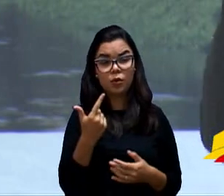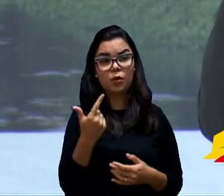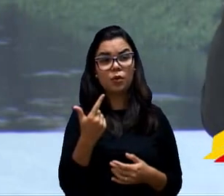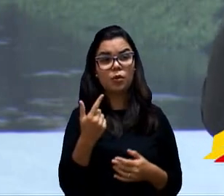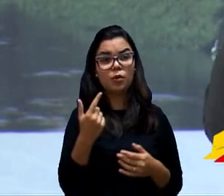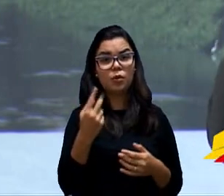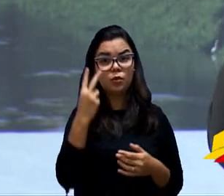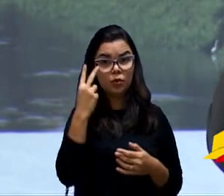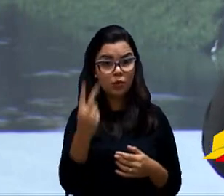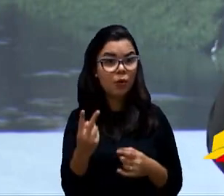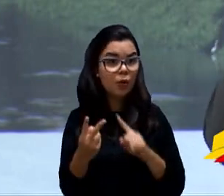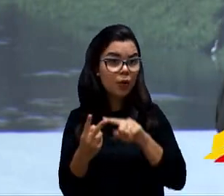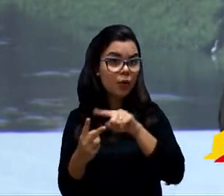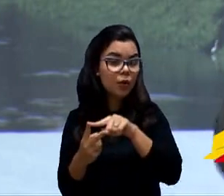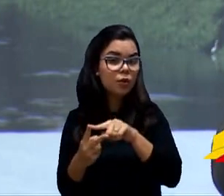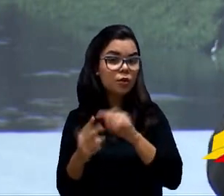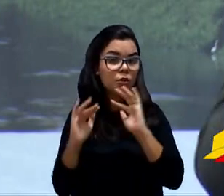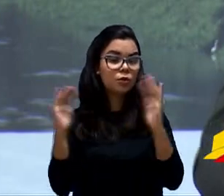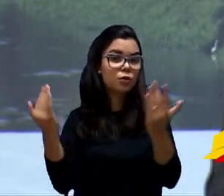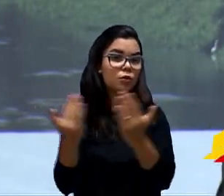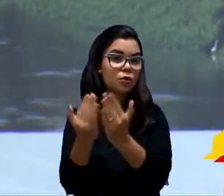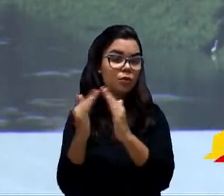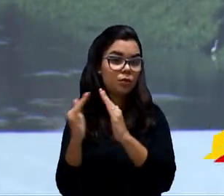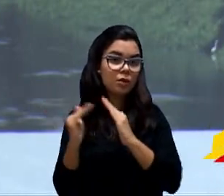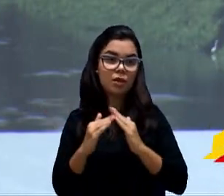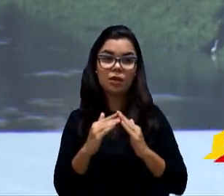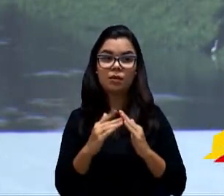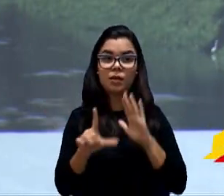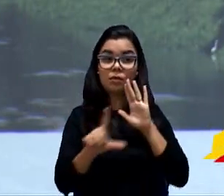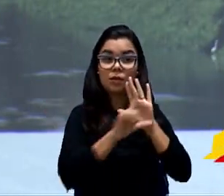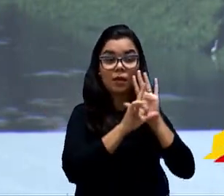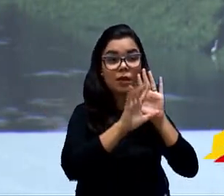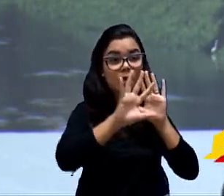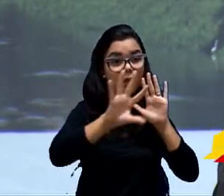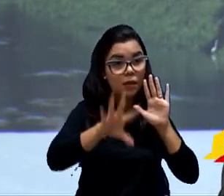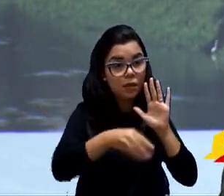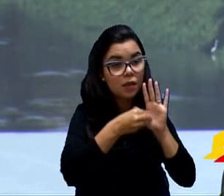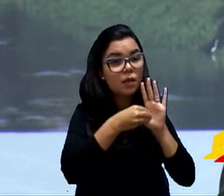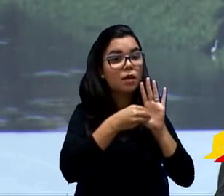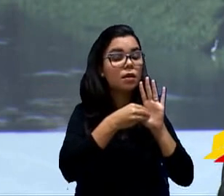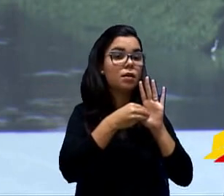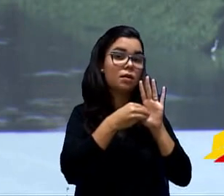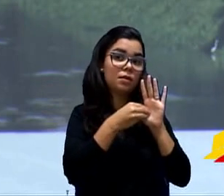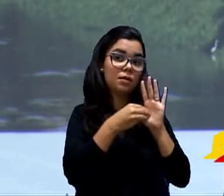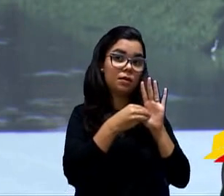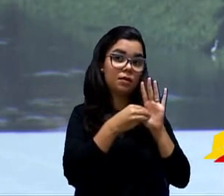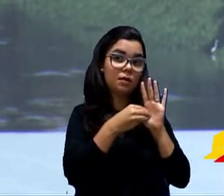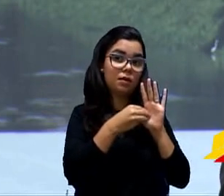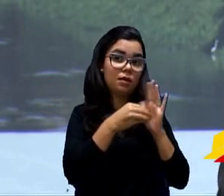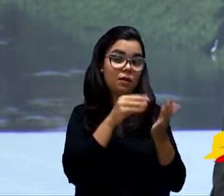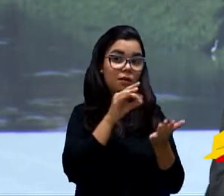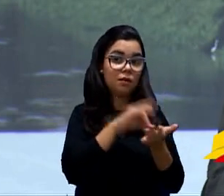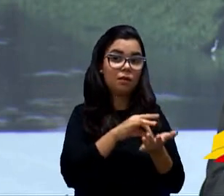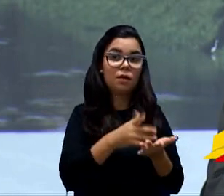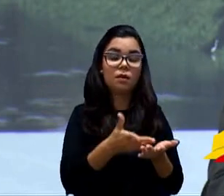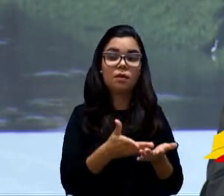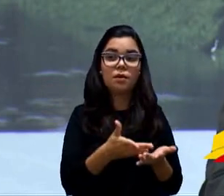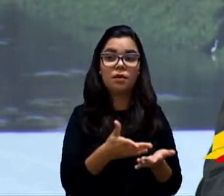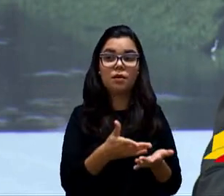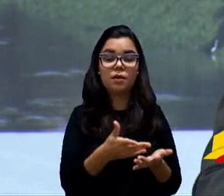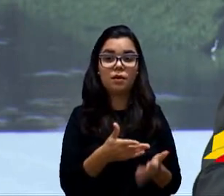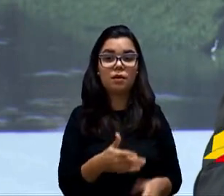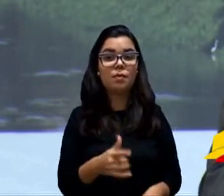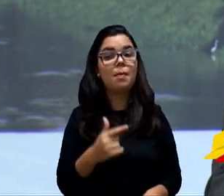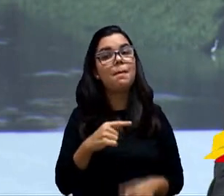condomínios. Mas não está na lei, mas só que está encartado, está encartado. Eu leio, você está encartado. Mas não